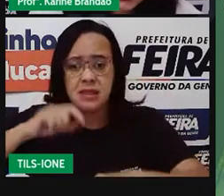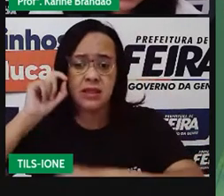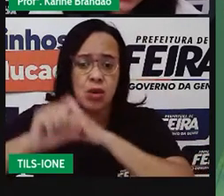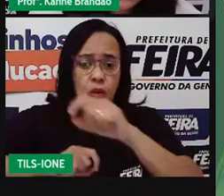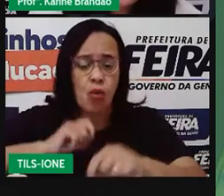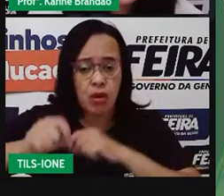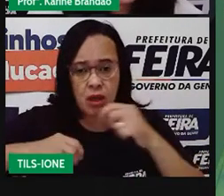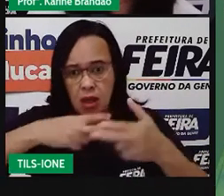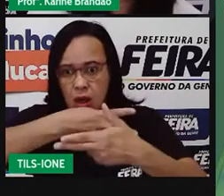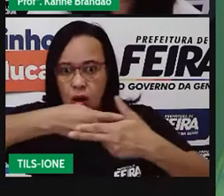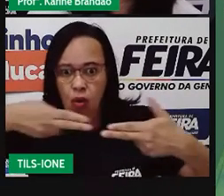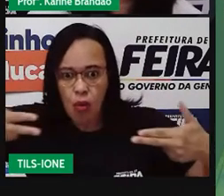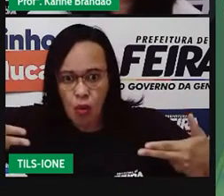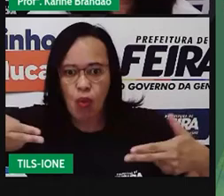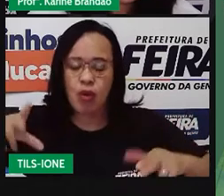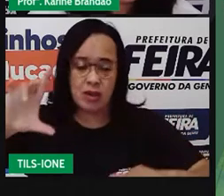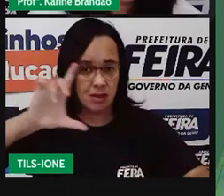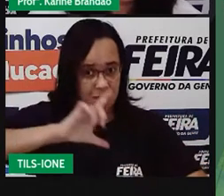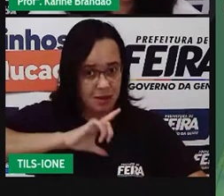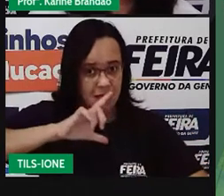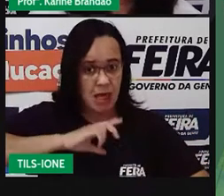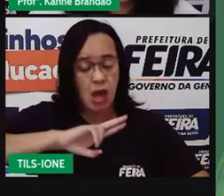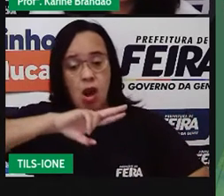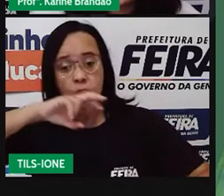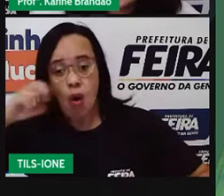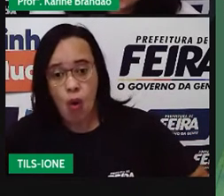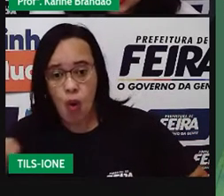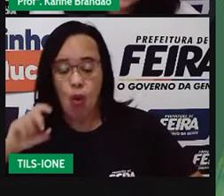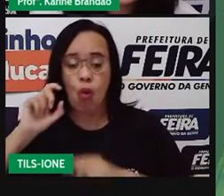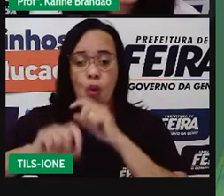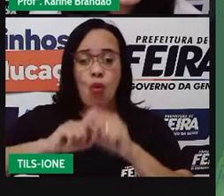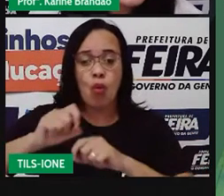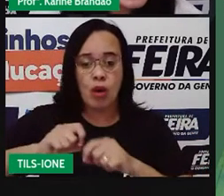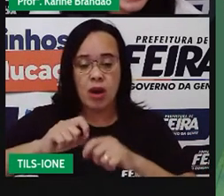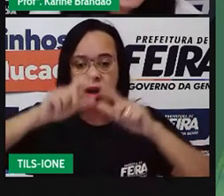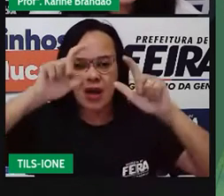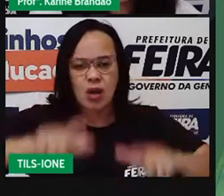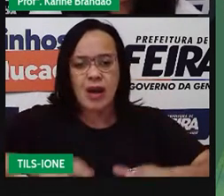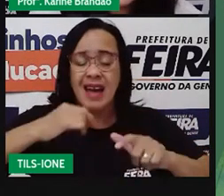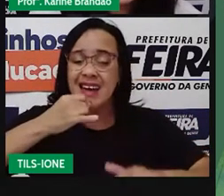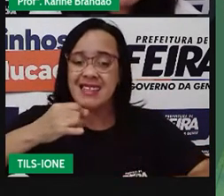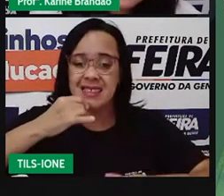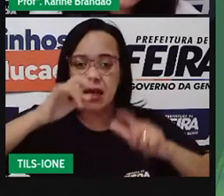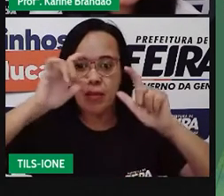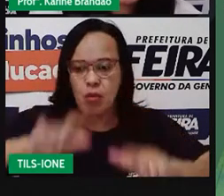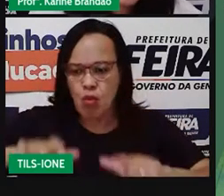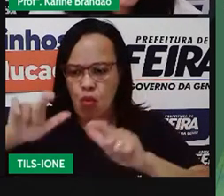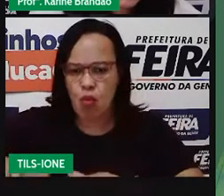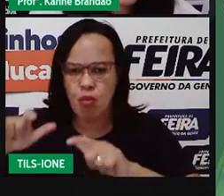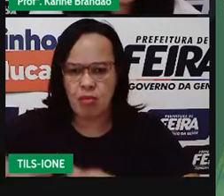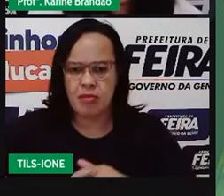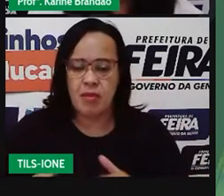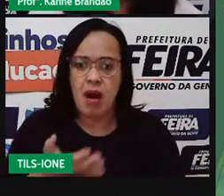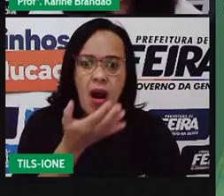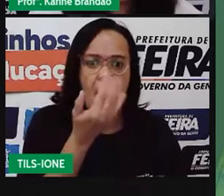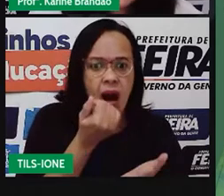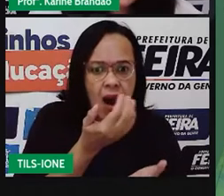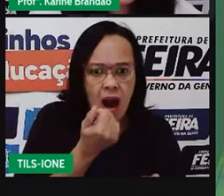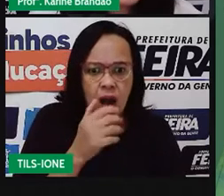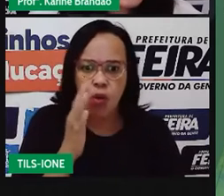recursos, Pró? A gente pode pensar em recursos como território, água, alimento, certo?